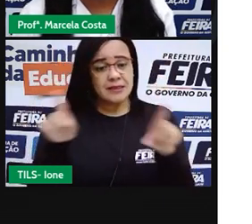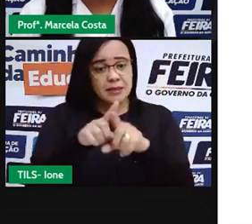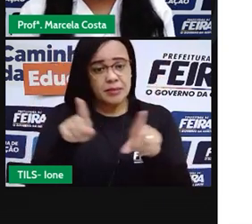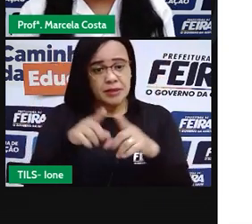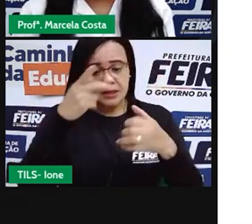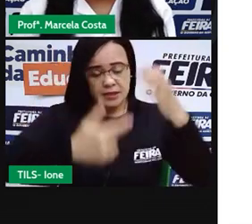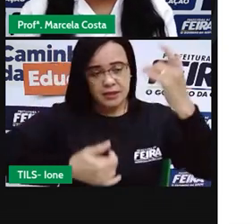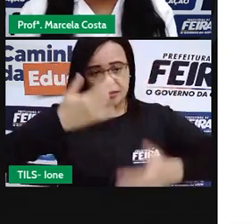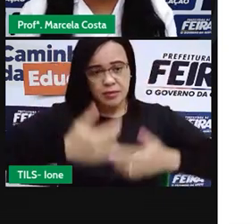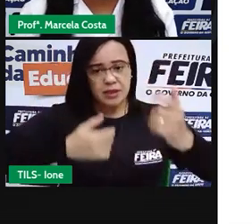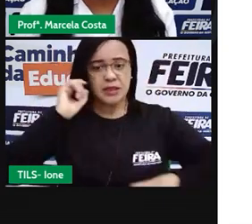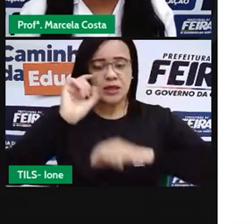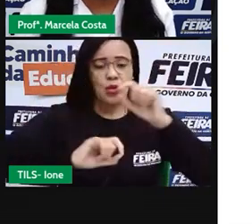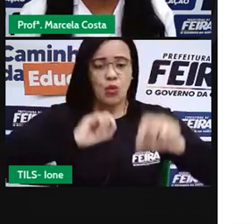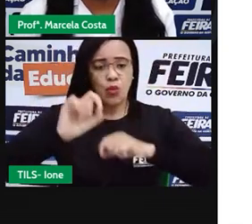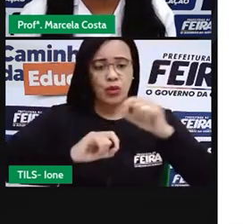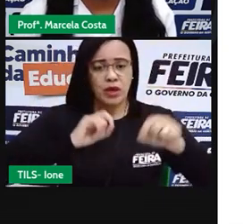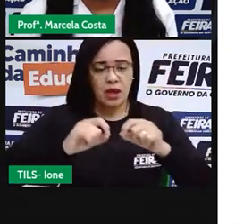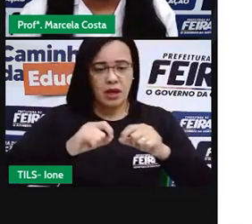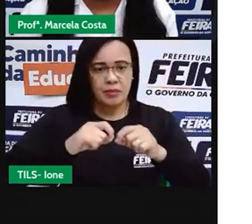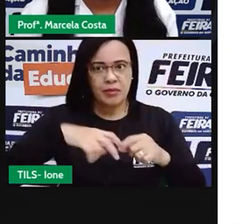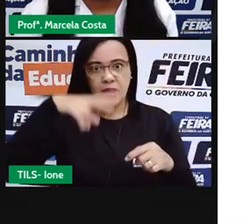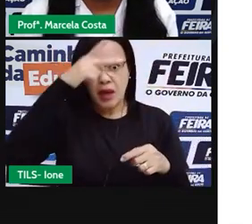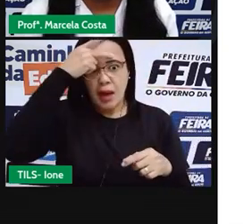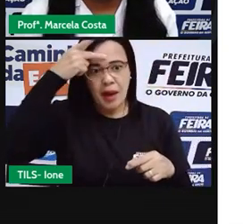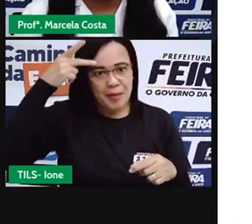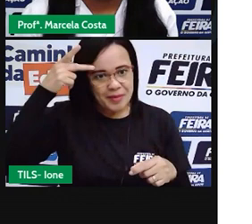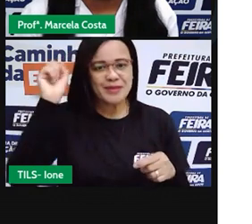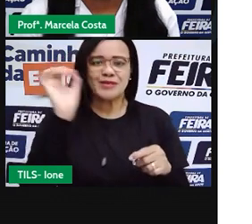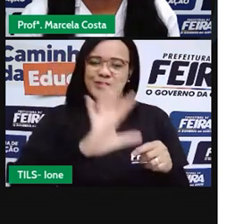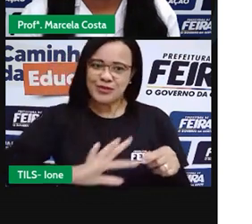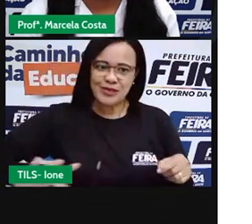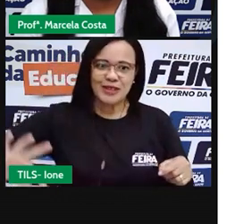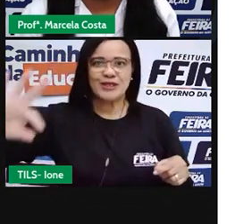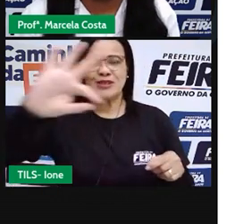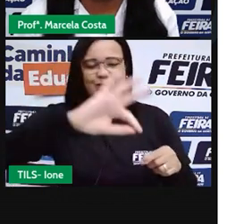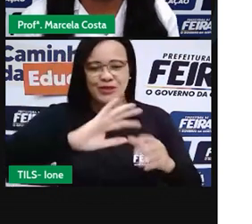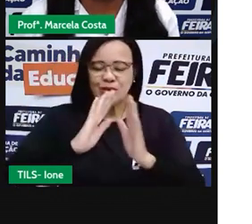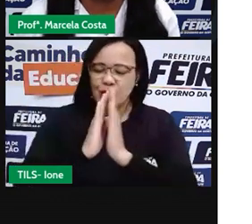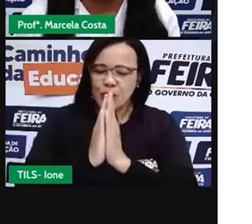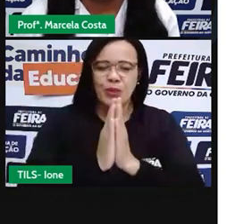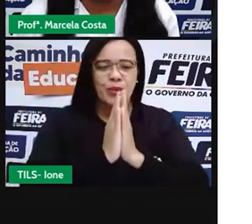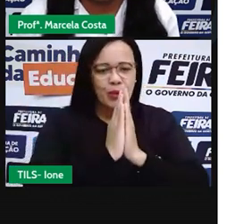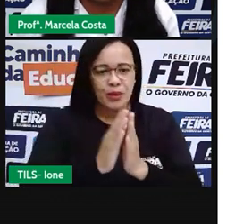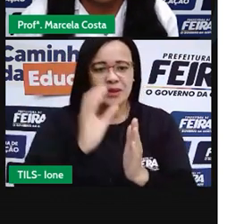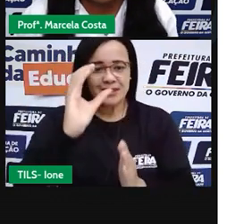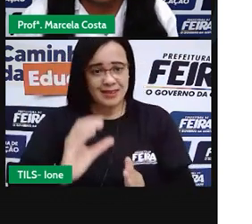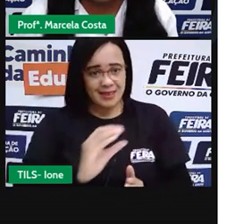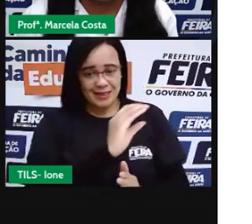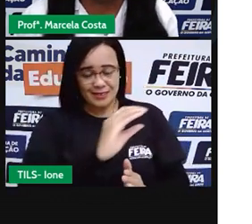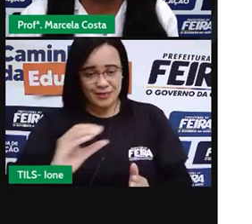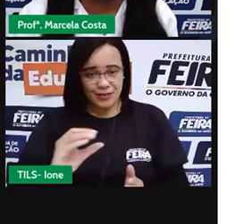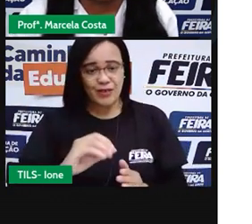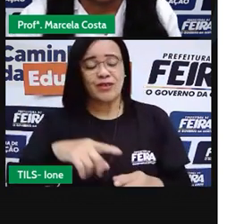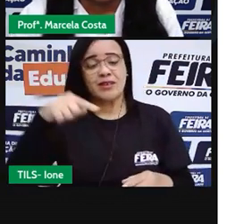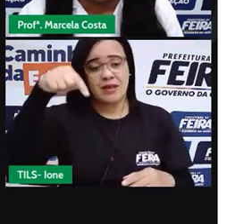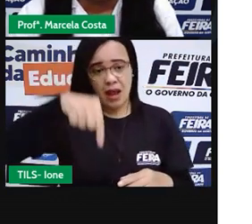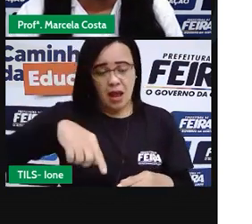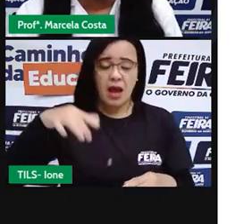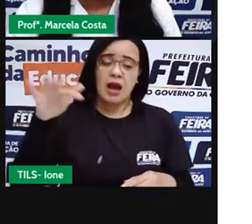dessa devoção à Padroeira, aqui pelos católicos de Feira de Santana.